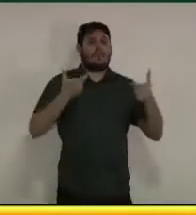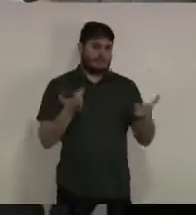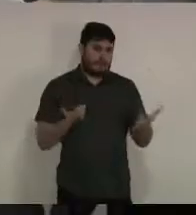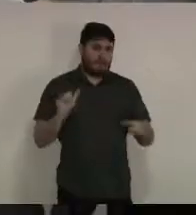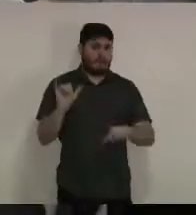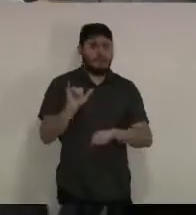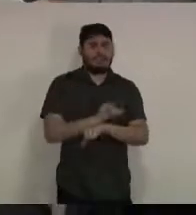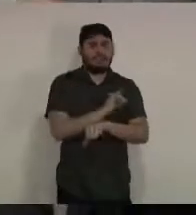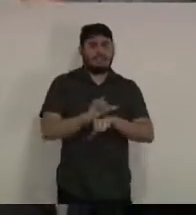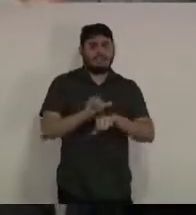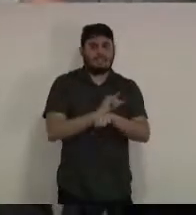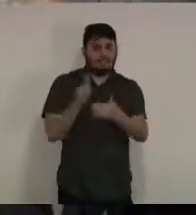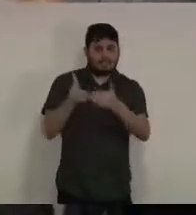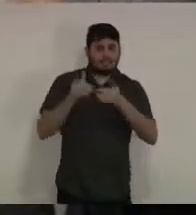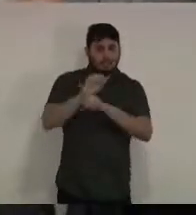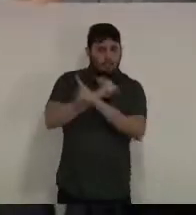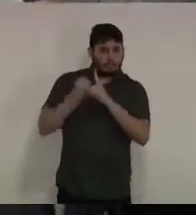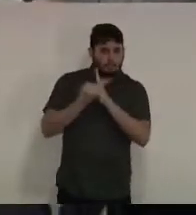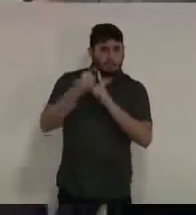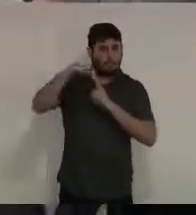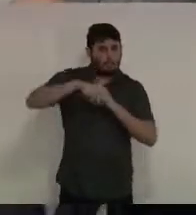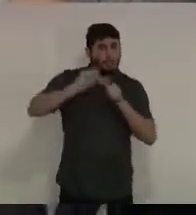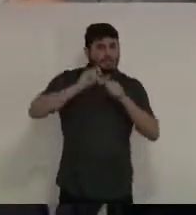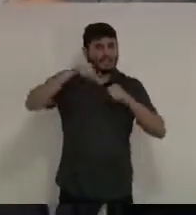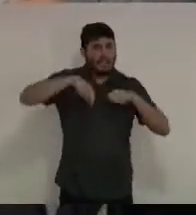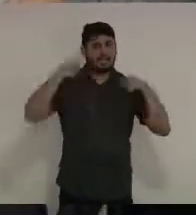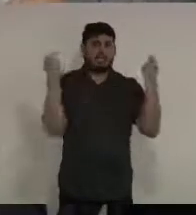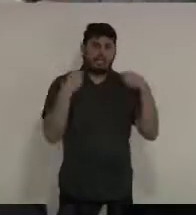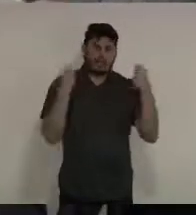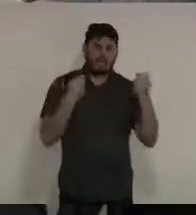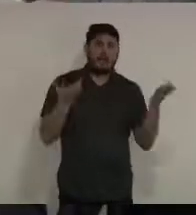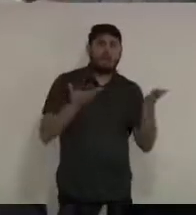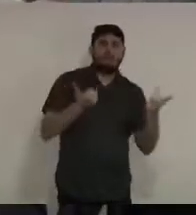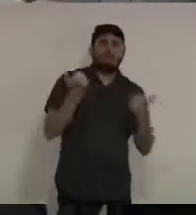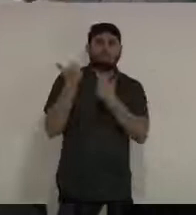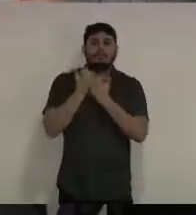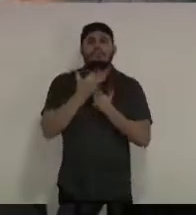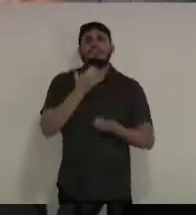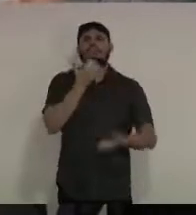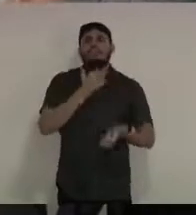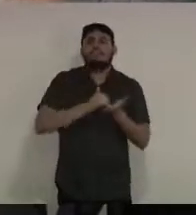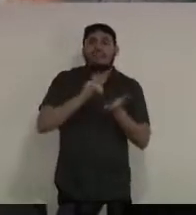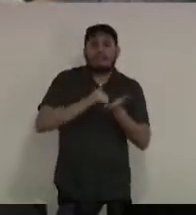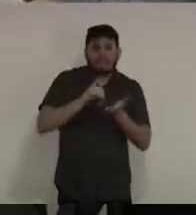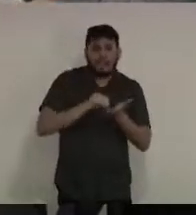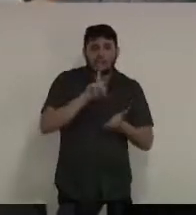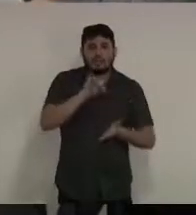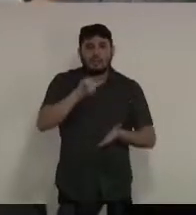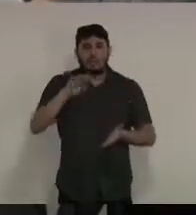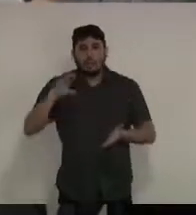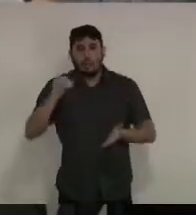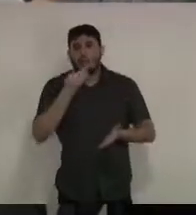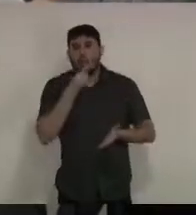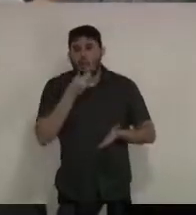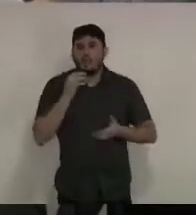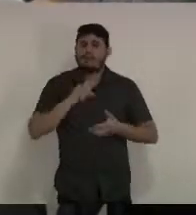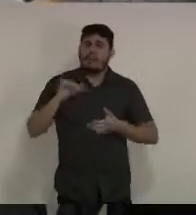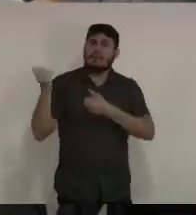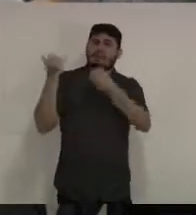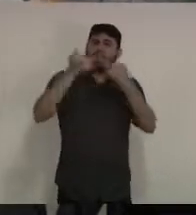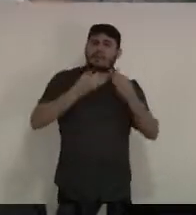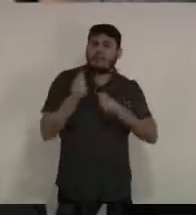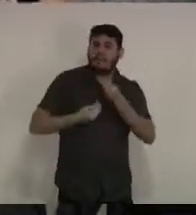agora para o nosso secretário de Planejamento, Diogo, que vai detalhar também um pouco as ações que serão tomadas nos